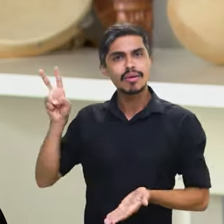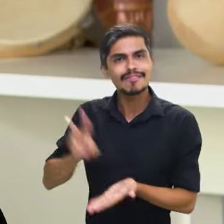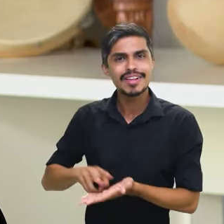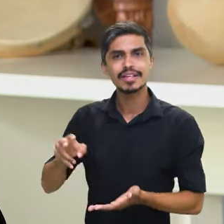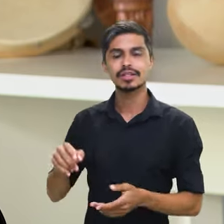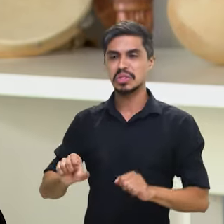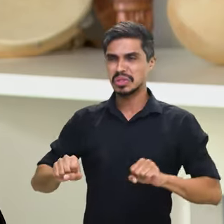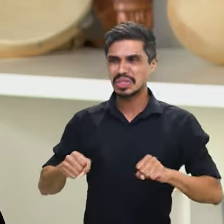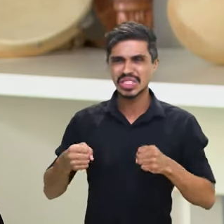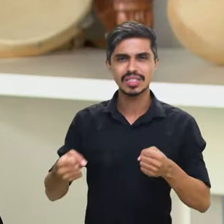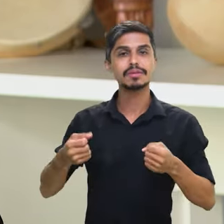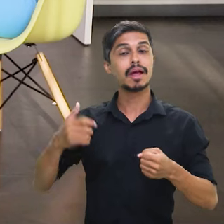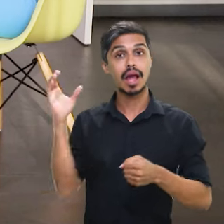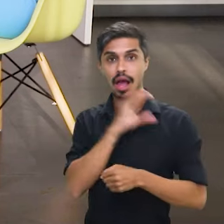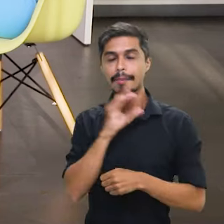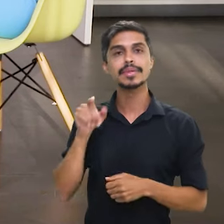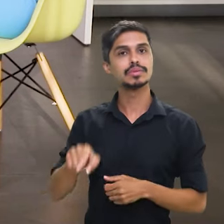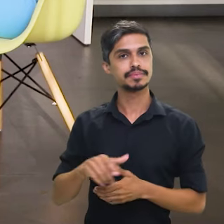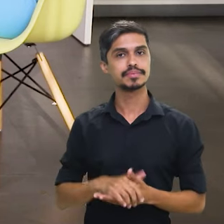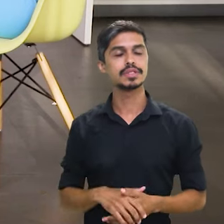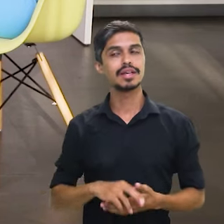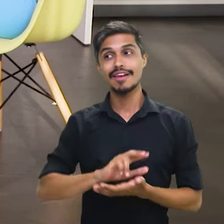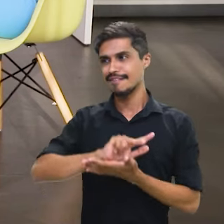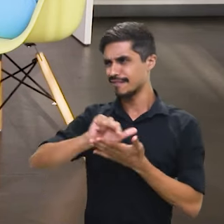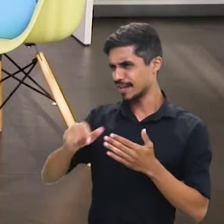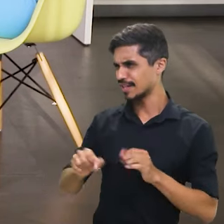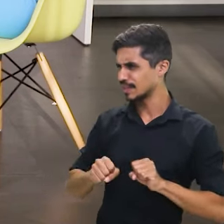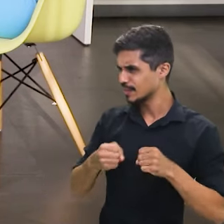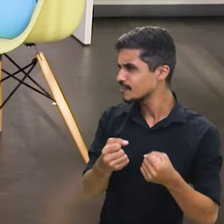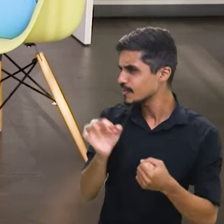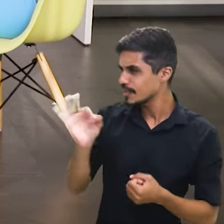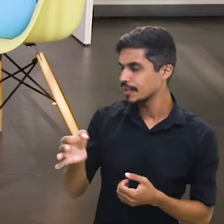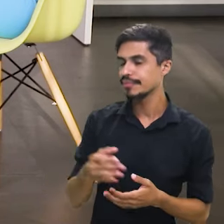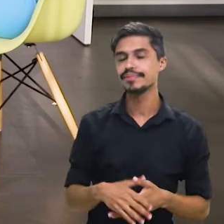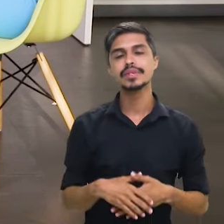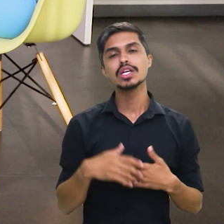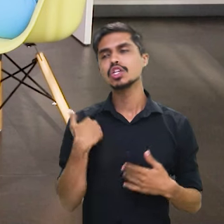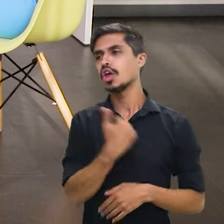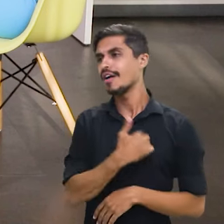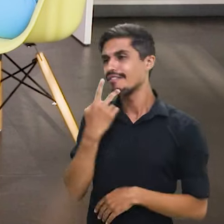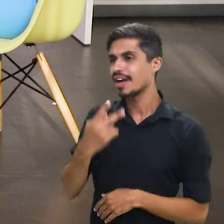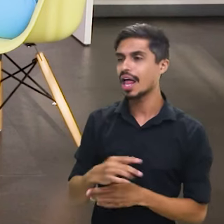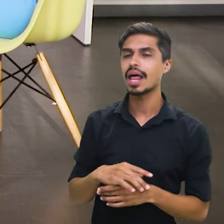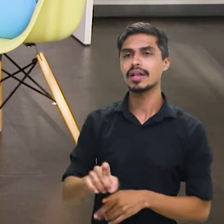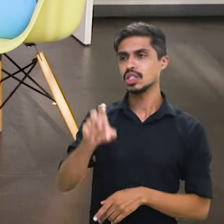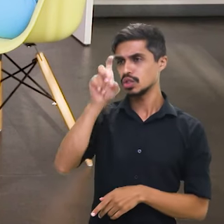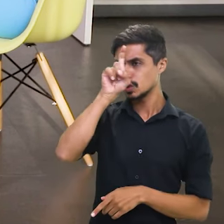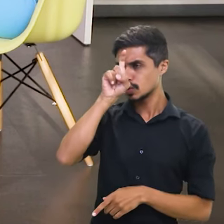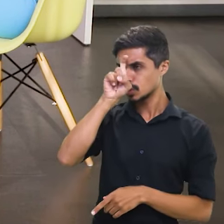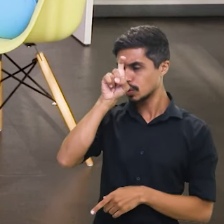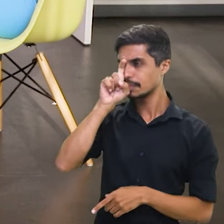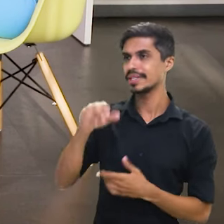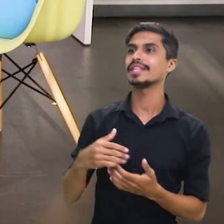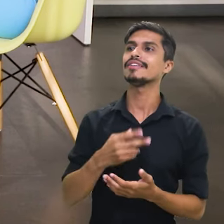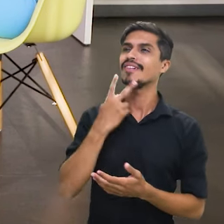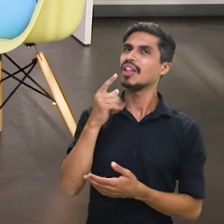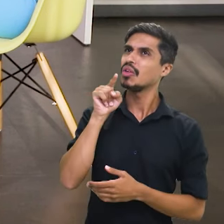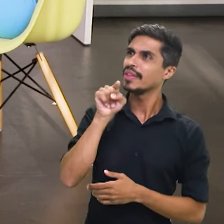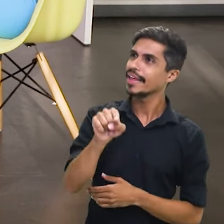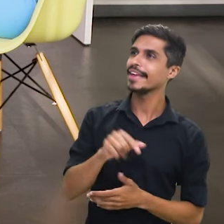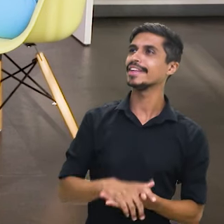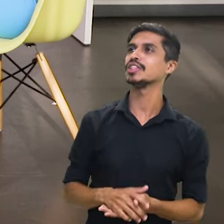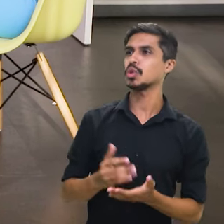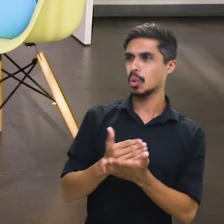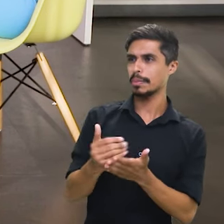fazer mais rapidamente. Várias ações, né? A gente falou um pouquinho de zumbi dos Palmares no início da nossa conversa,